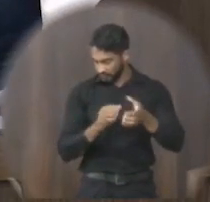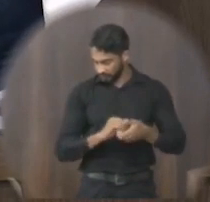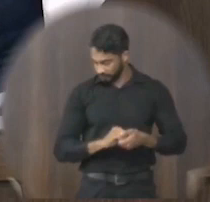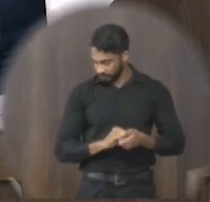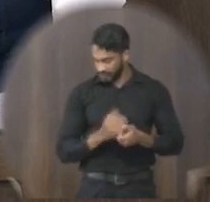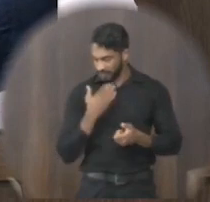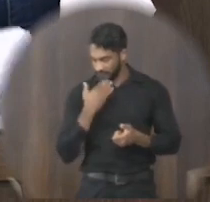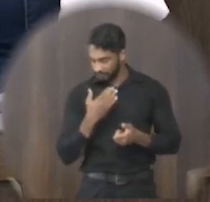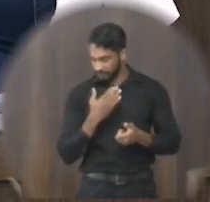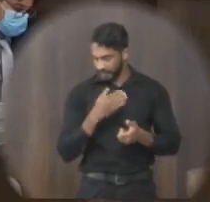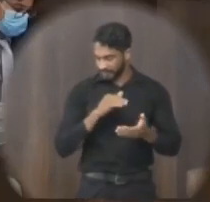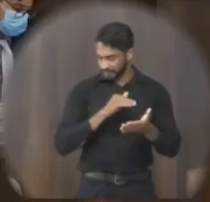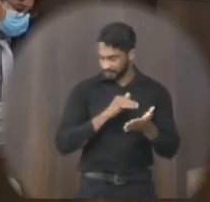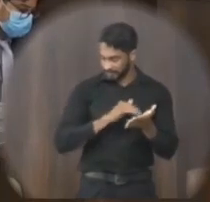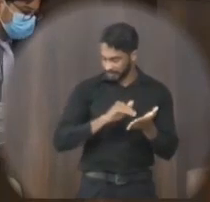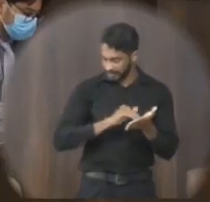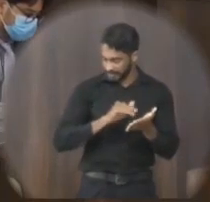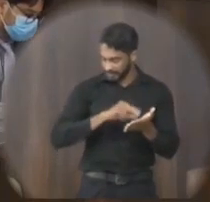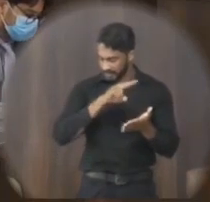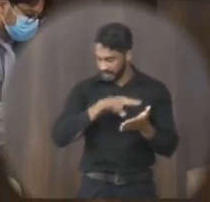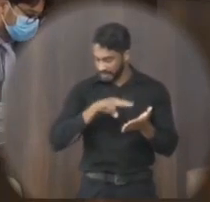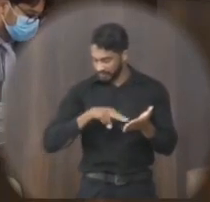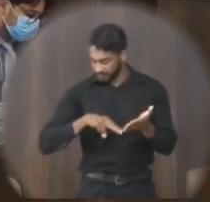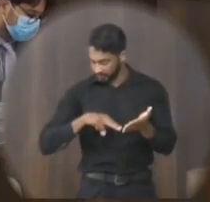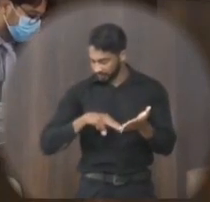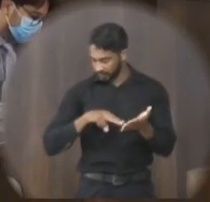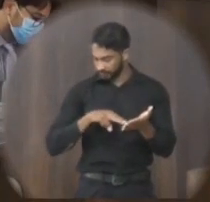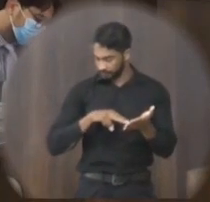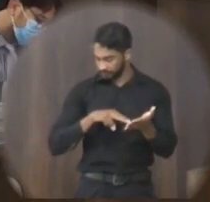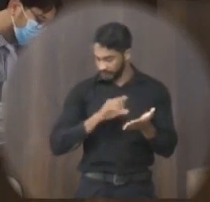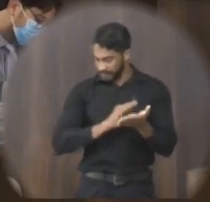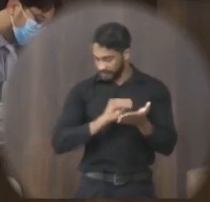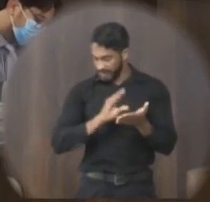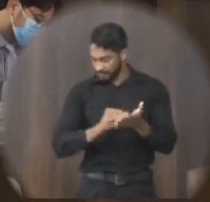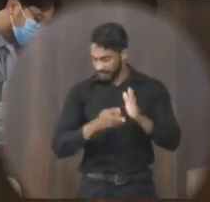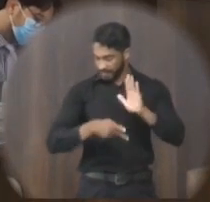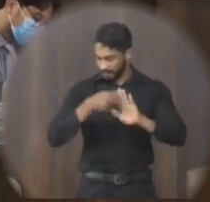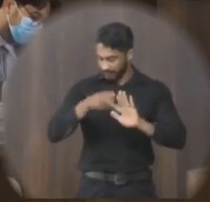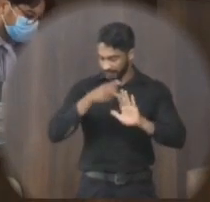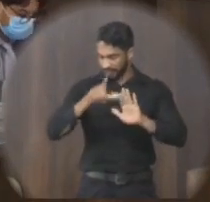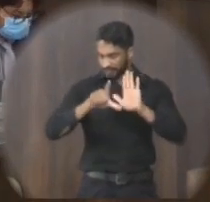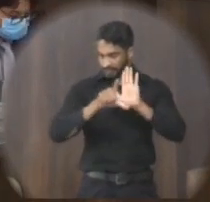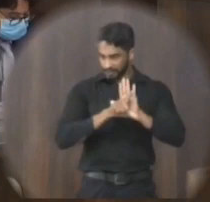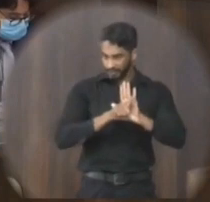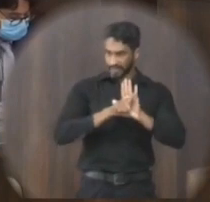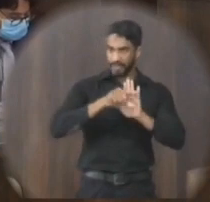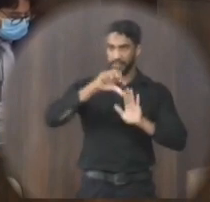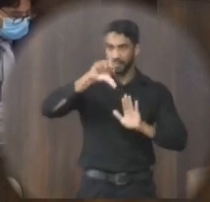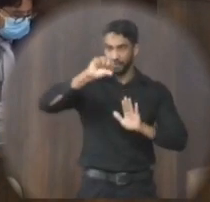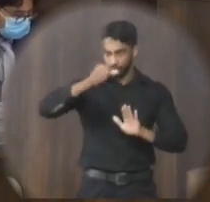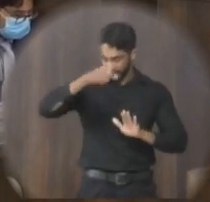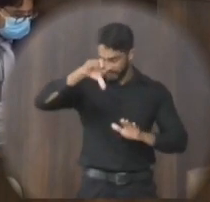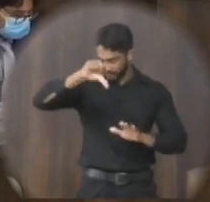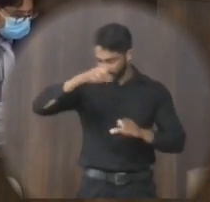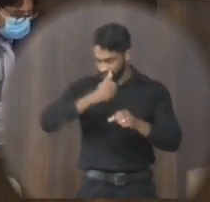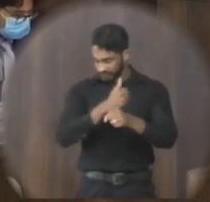solicito ao senhor secretário que faça a leitura da emenda do projeto de lei 089-2021.